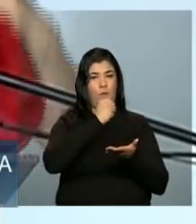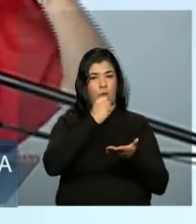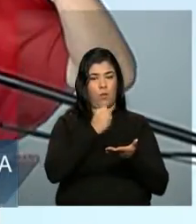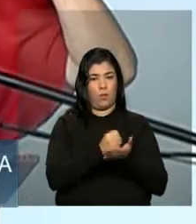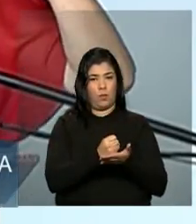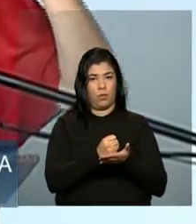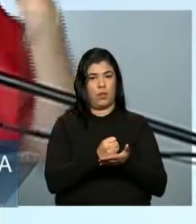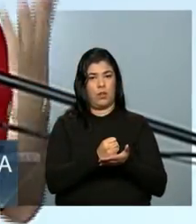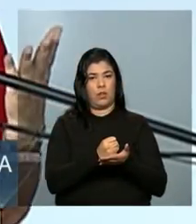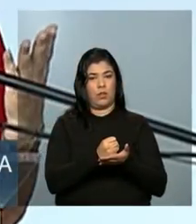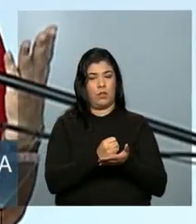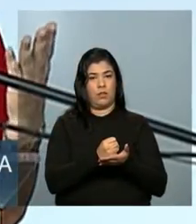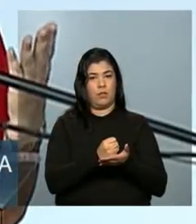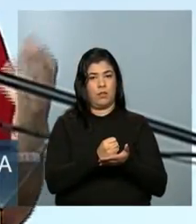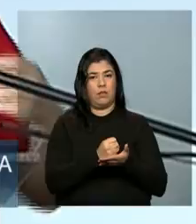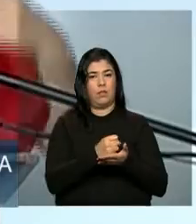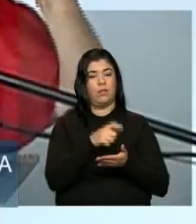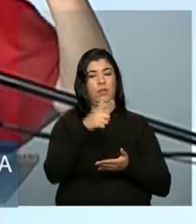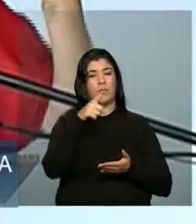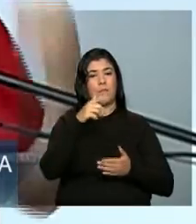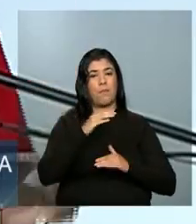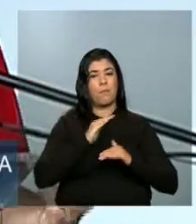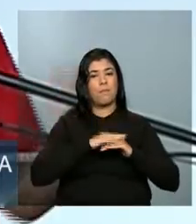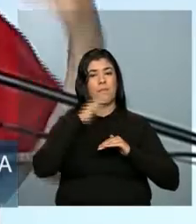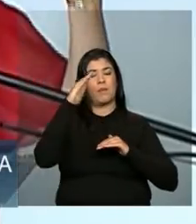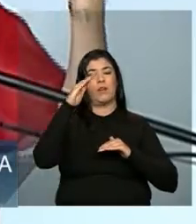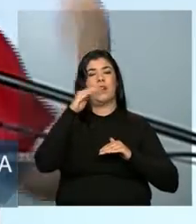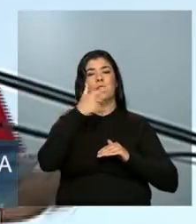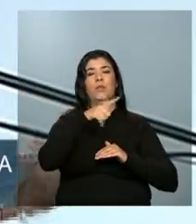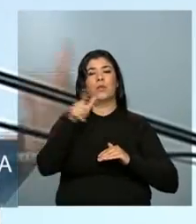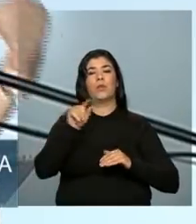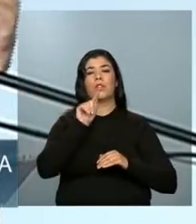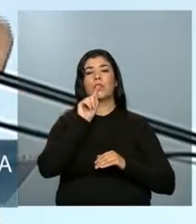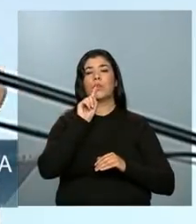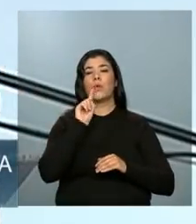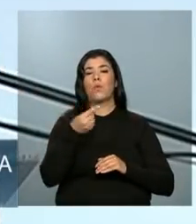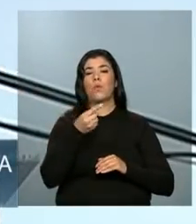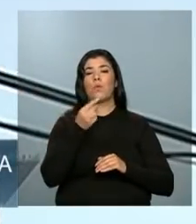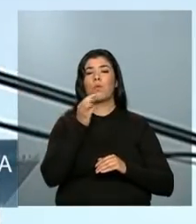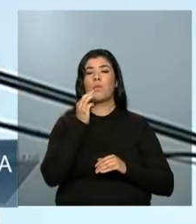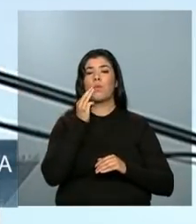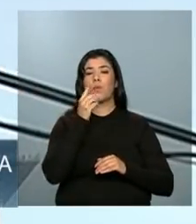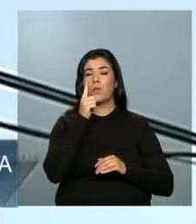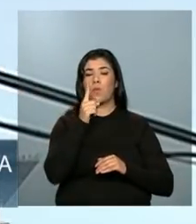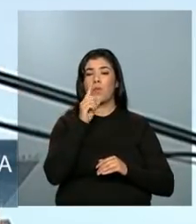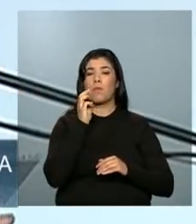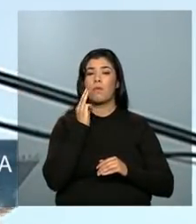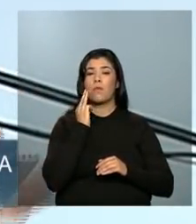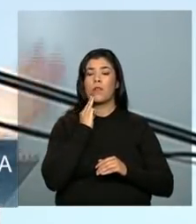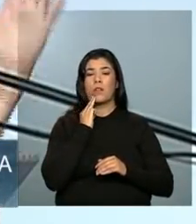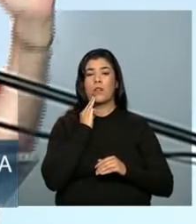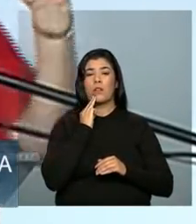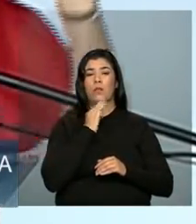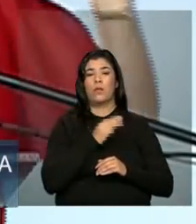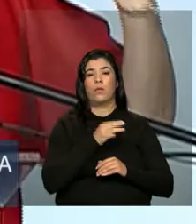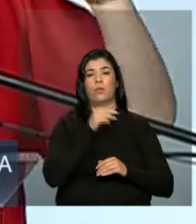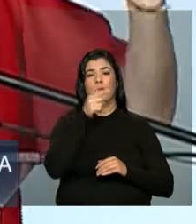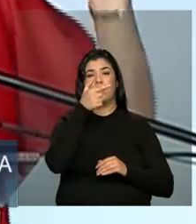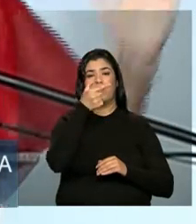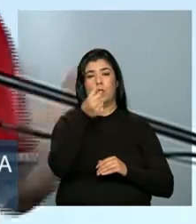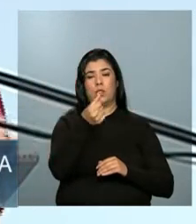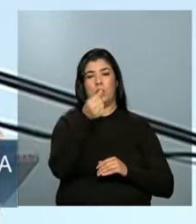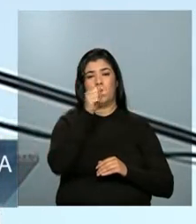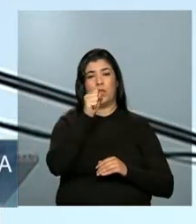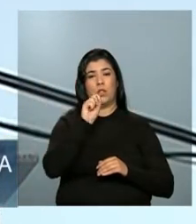casas, 1 milhão 680 mil moradias. Isso